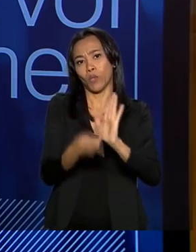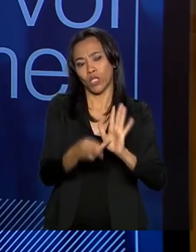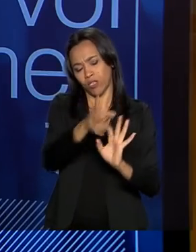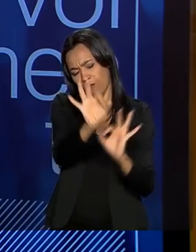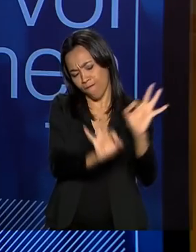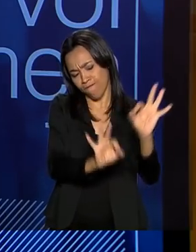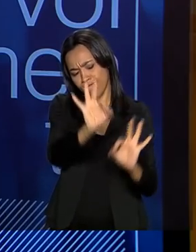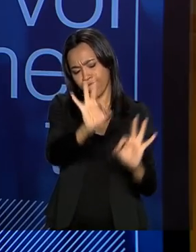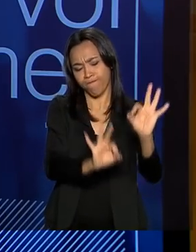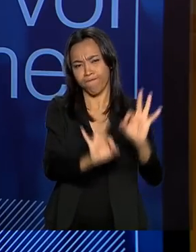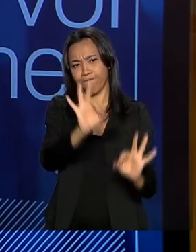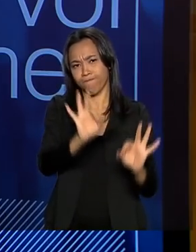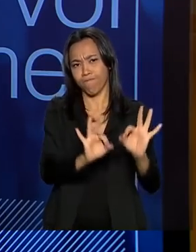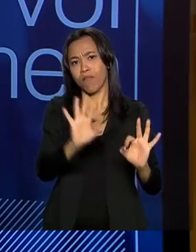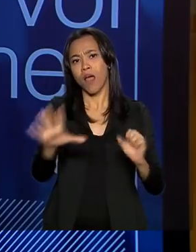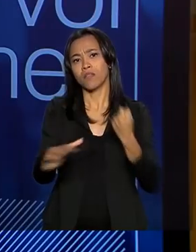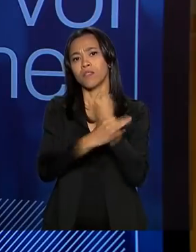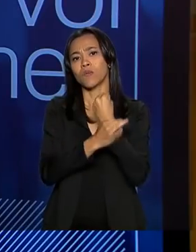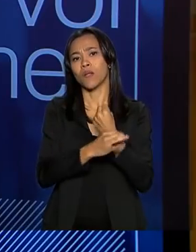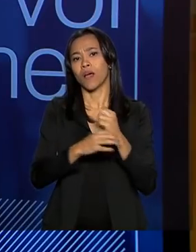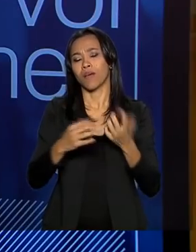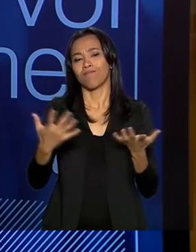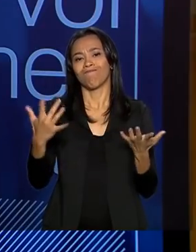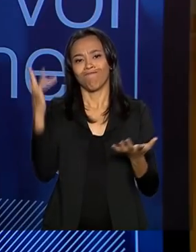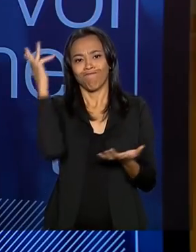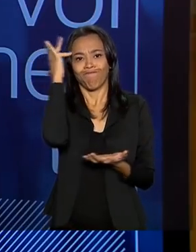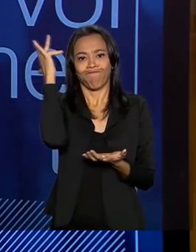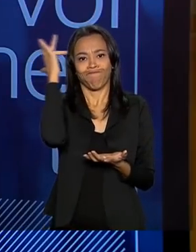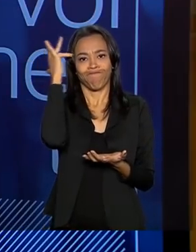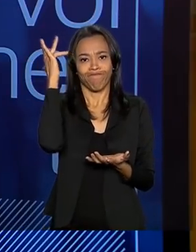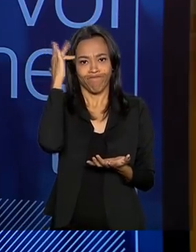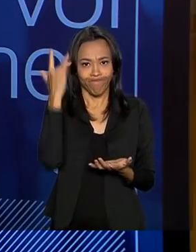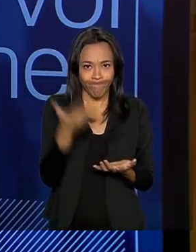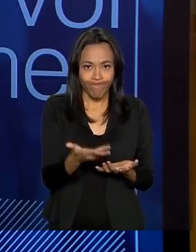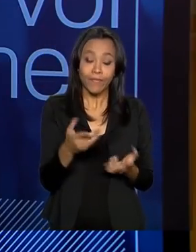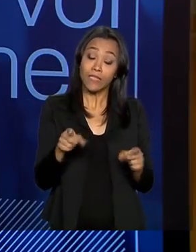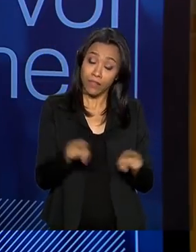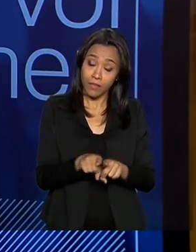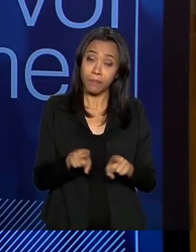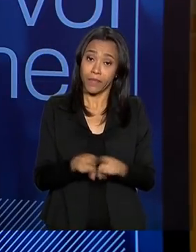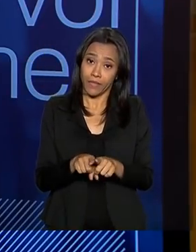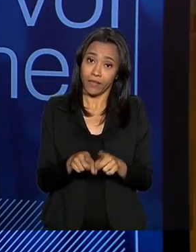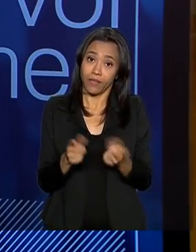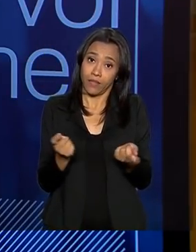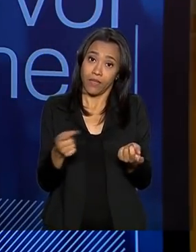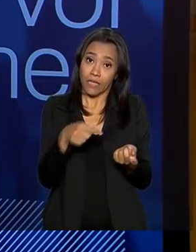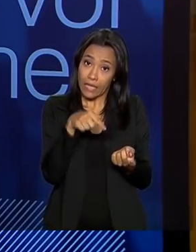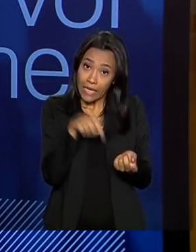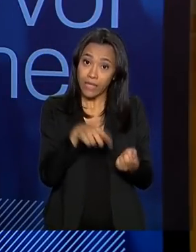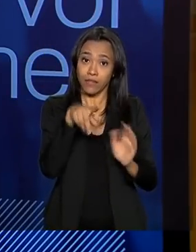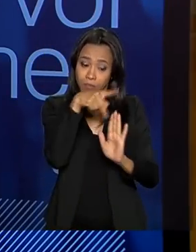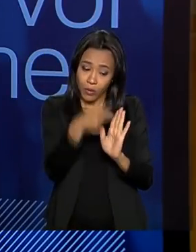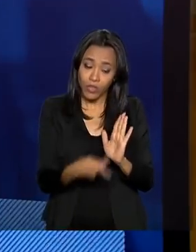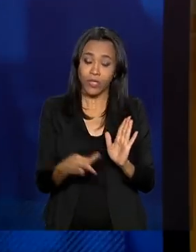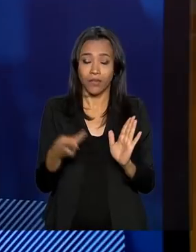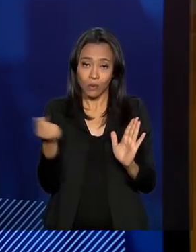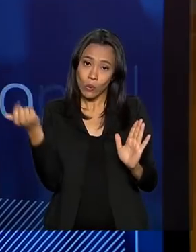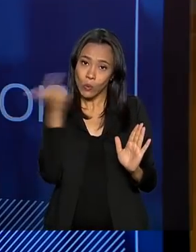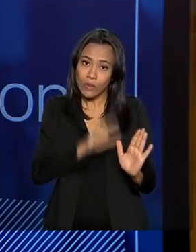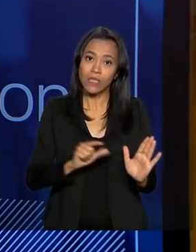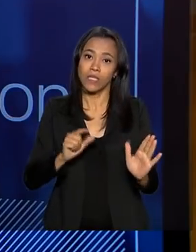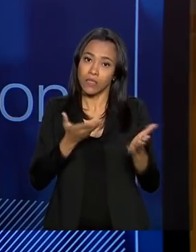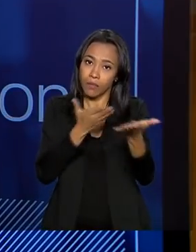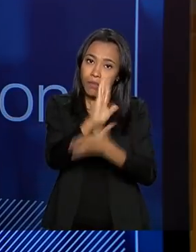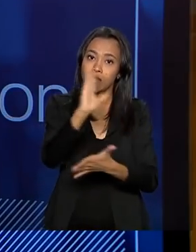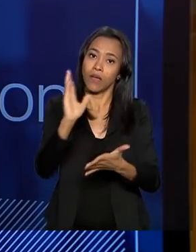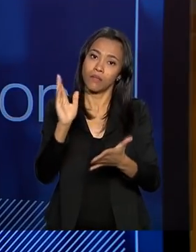estruturação de projetos, para garantir a qualidade e a possibilidade desses projetos realmente serem efetivados